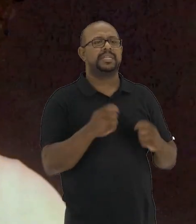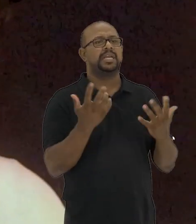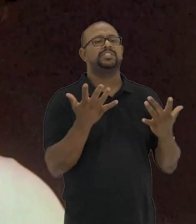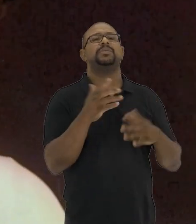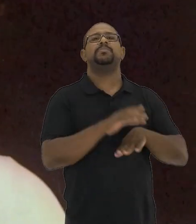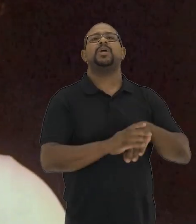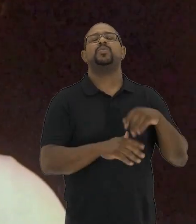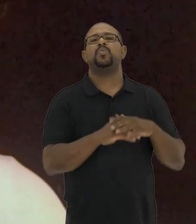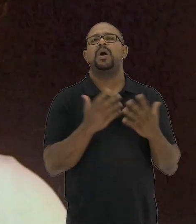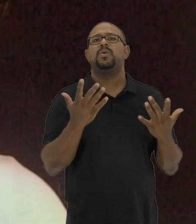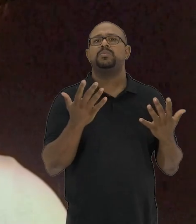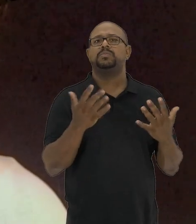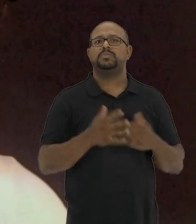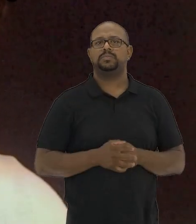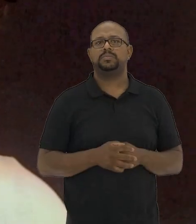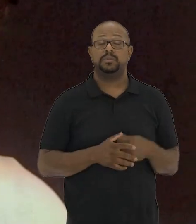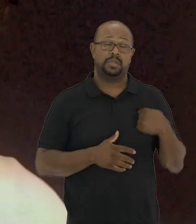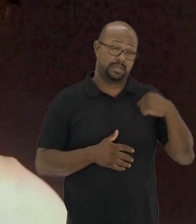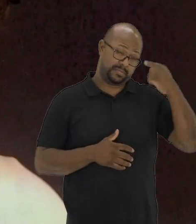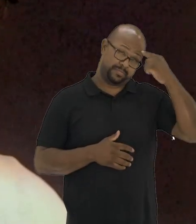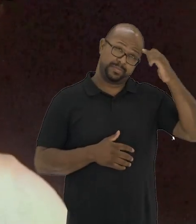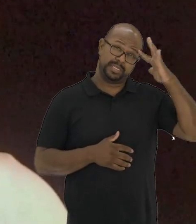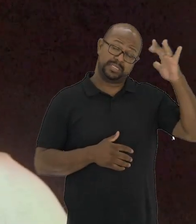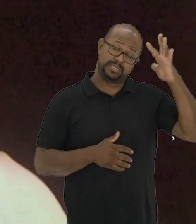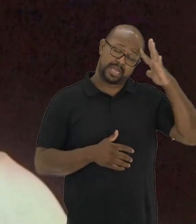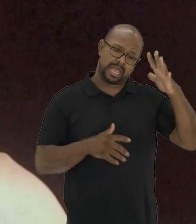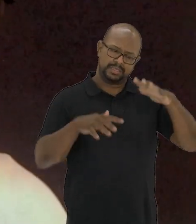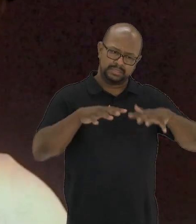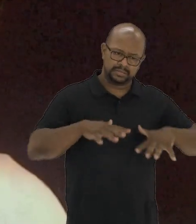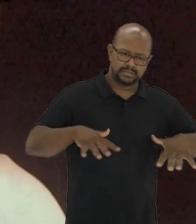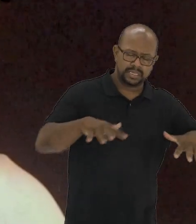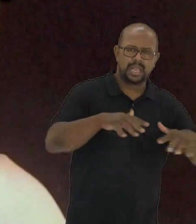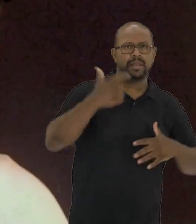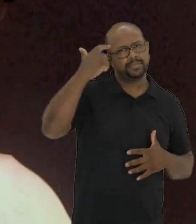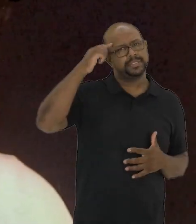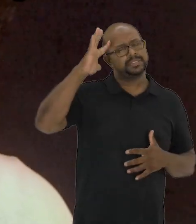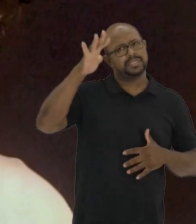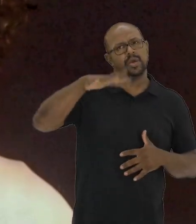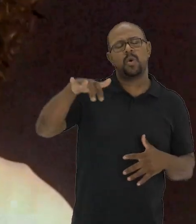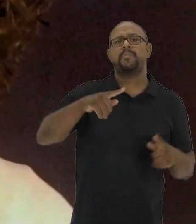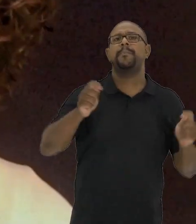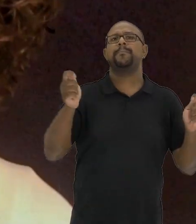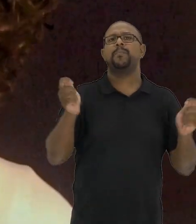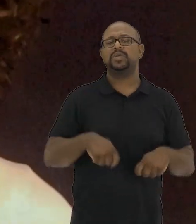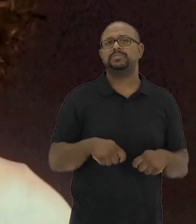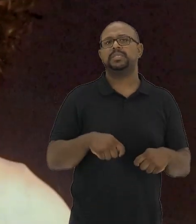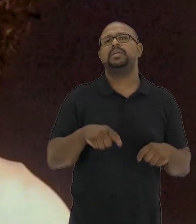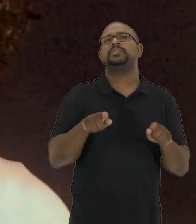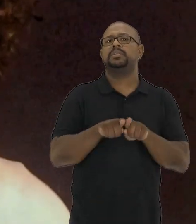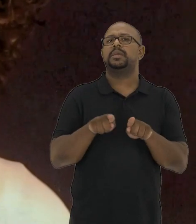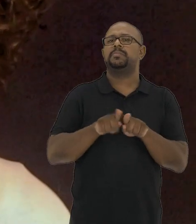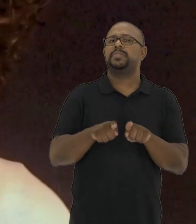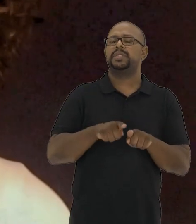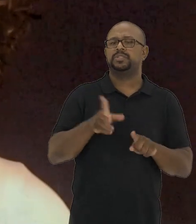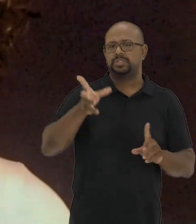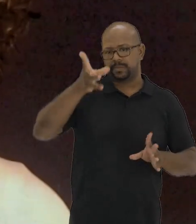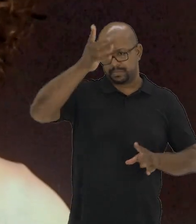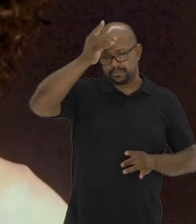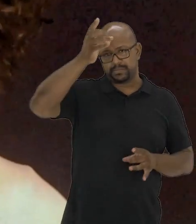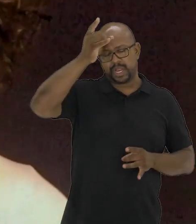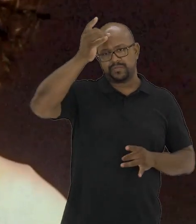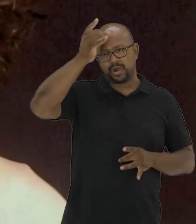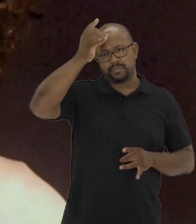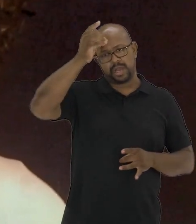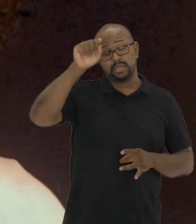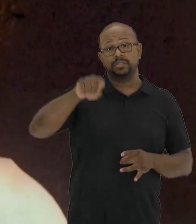possibilidade da habilidade manual? Pensar nesse lugar, pensar nesse lugar como uma possibilidade